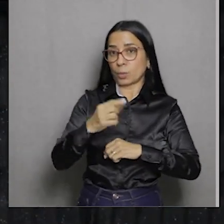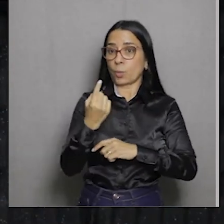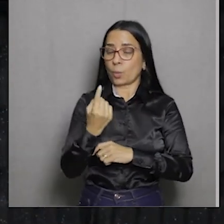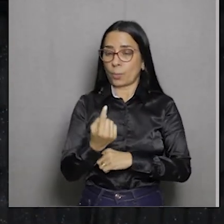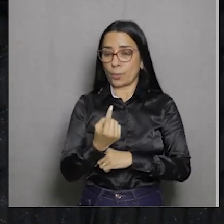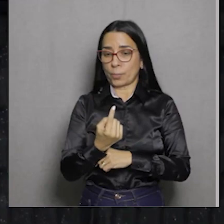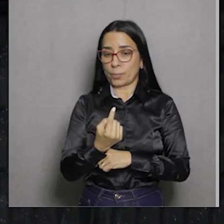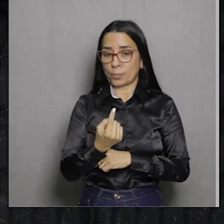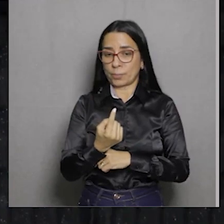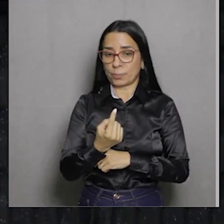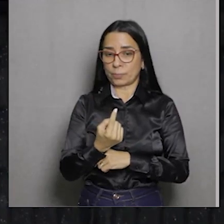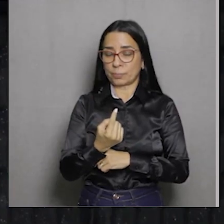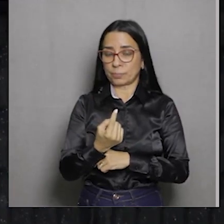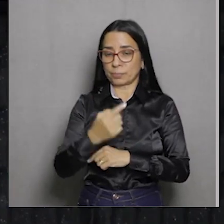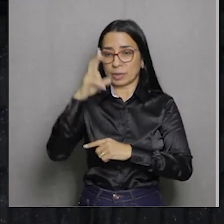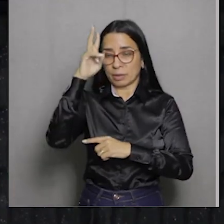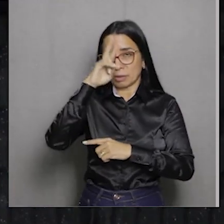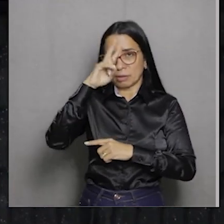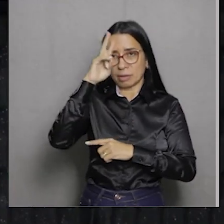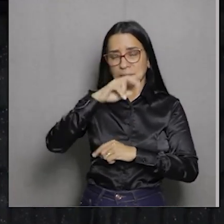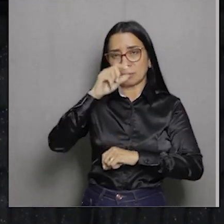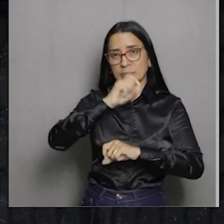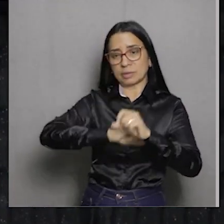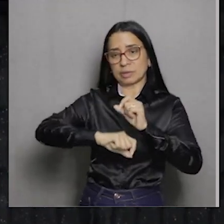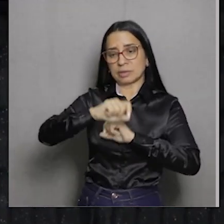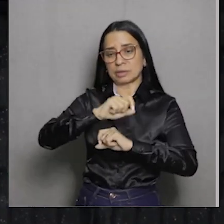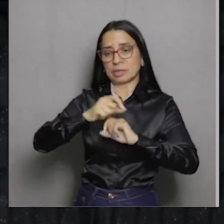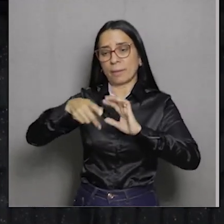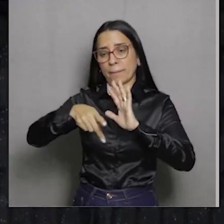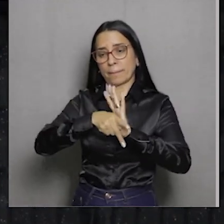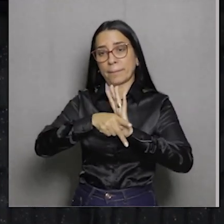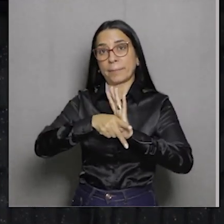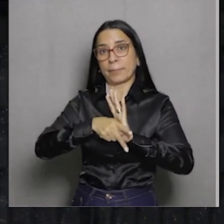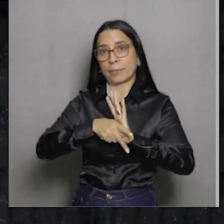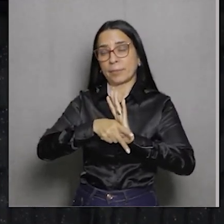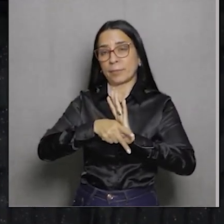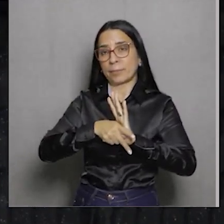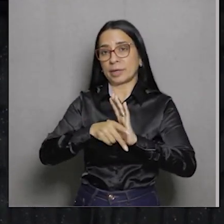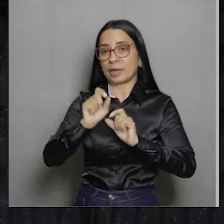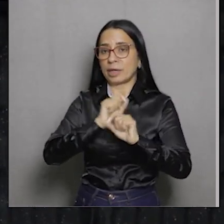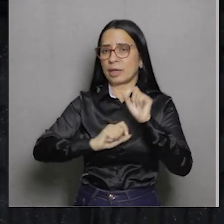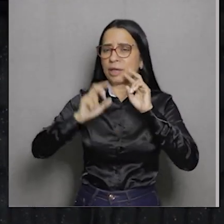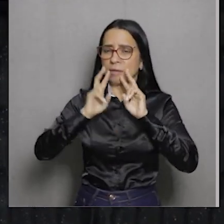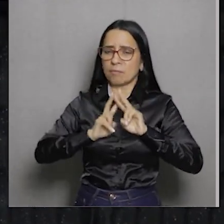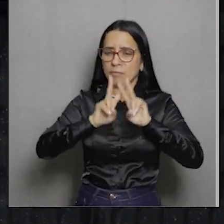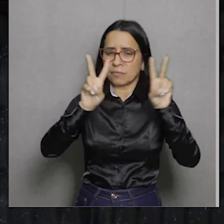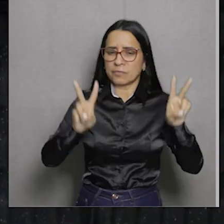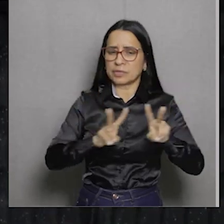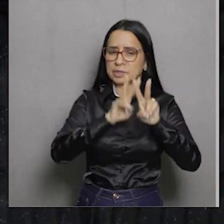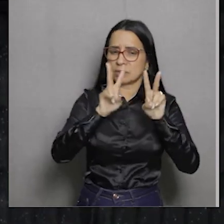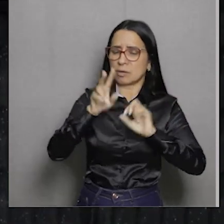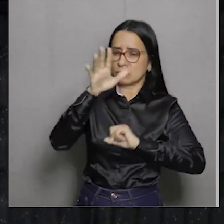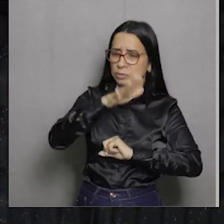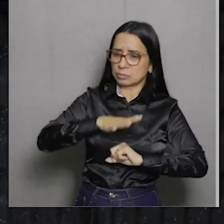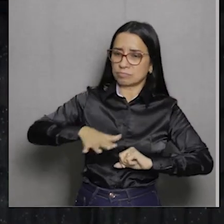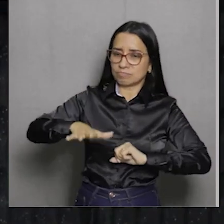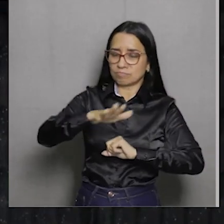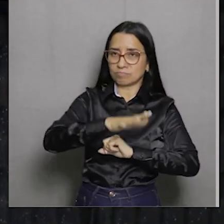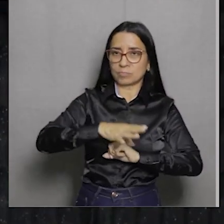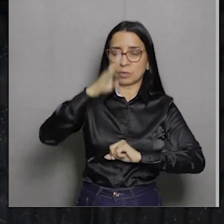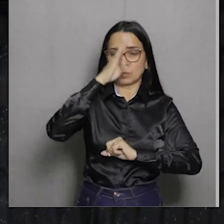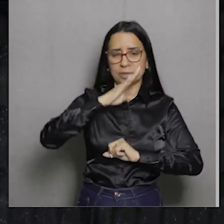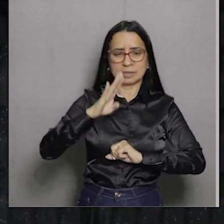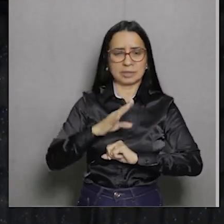que a própria noção de território brasileiro, ela não existe na época. Não existe essa noção de território.